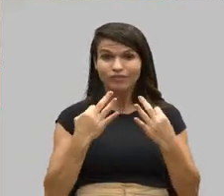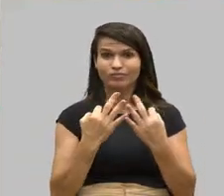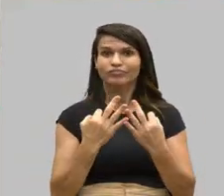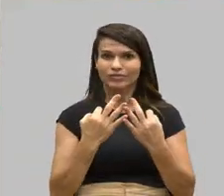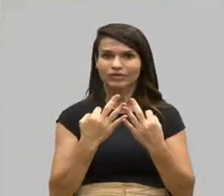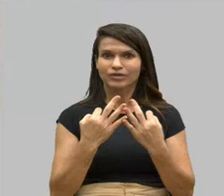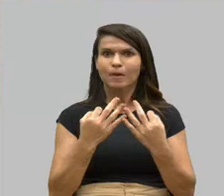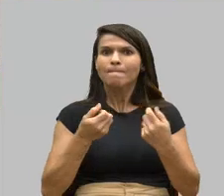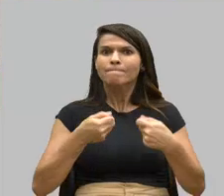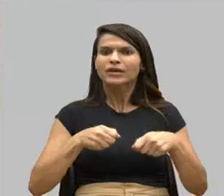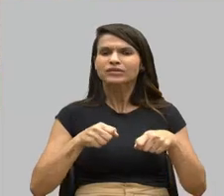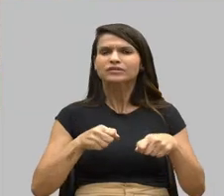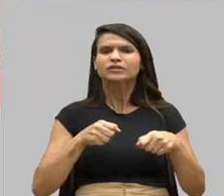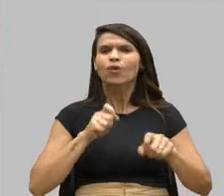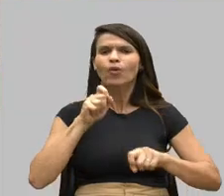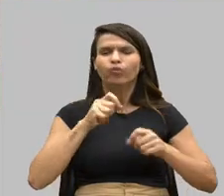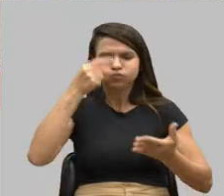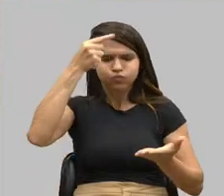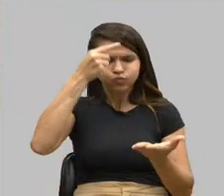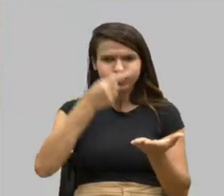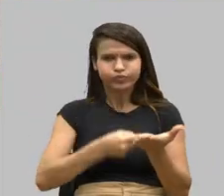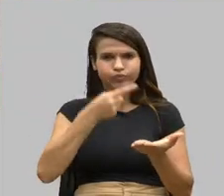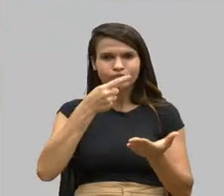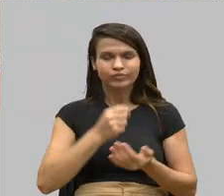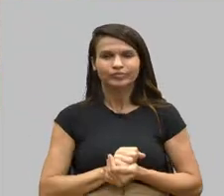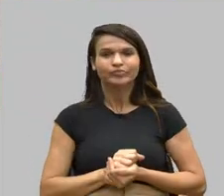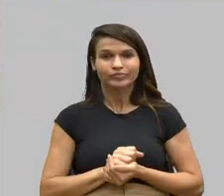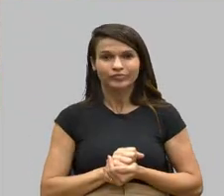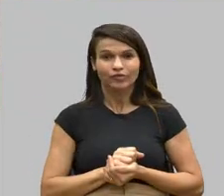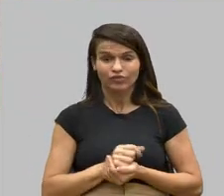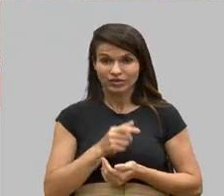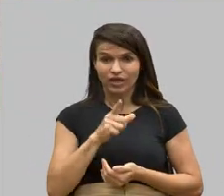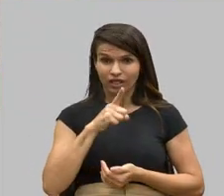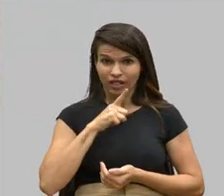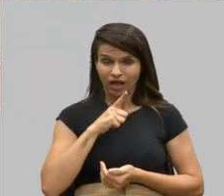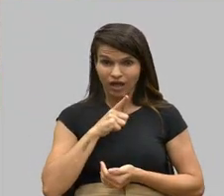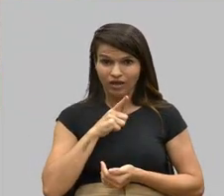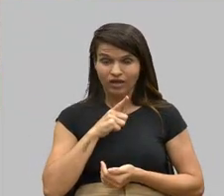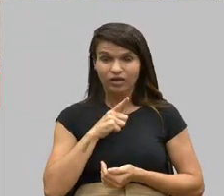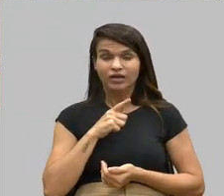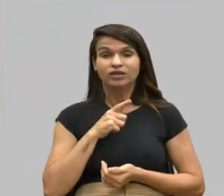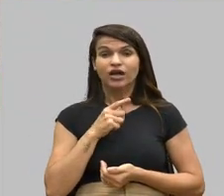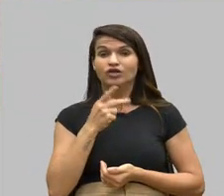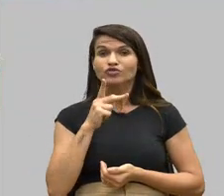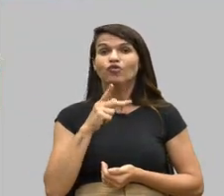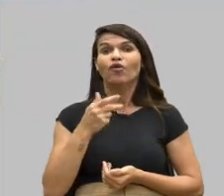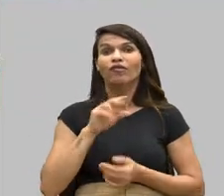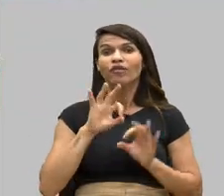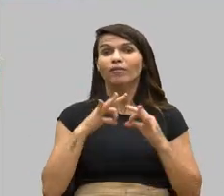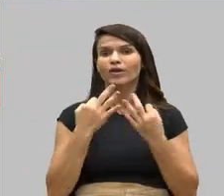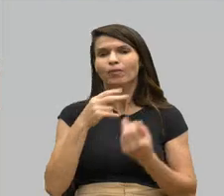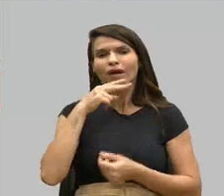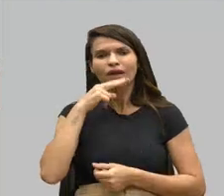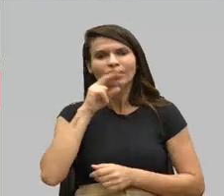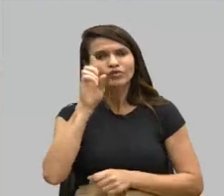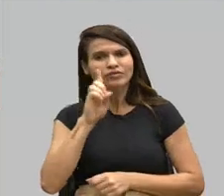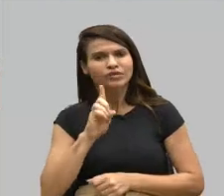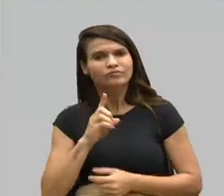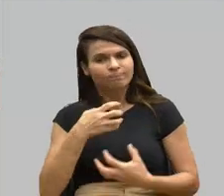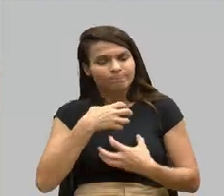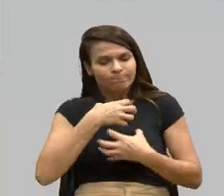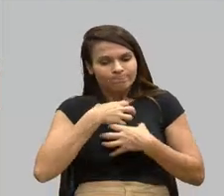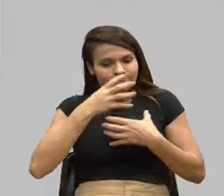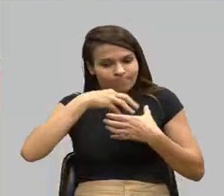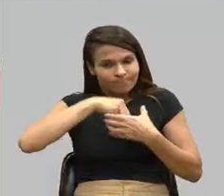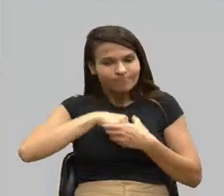provocar. Como você disse, você tem na sua família uma neta com deficiência, então você sente na alma,